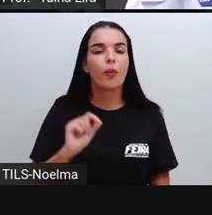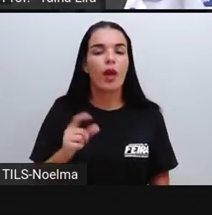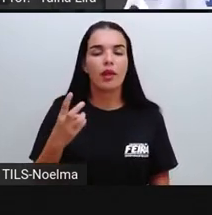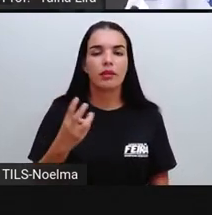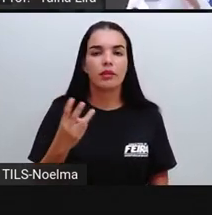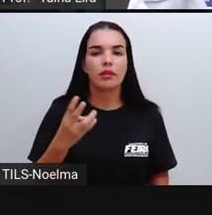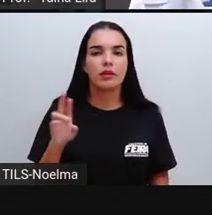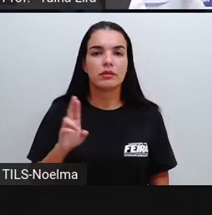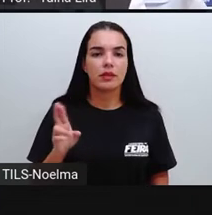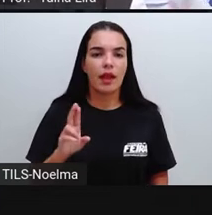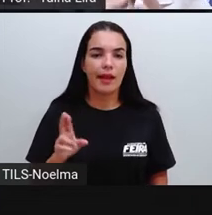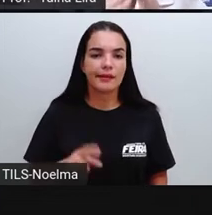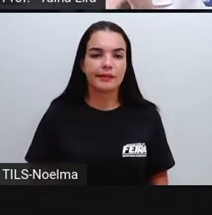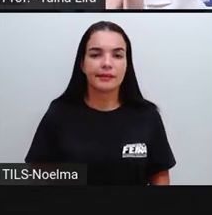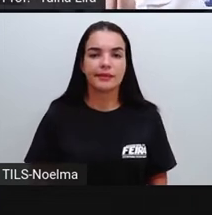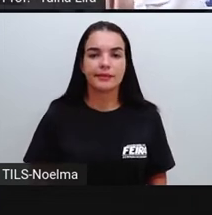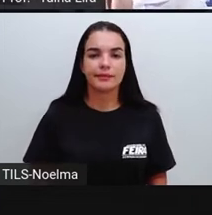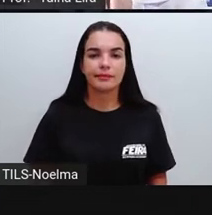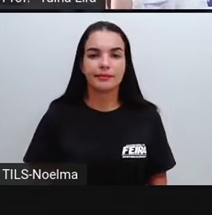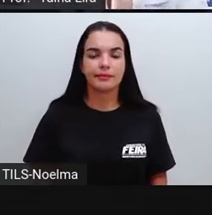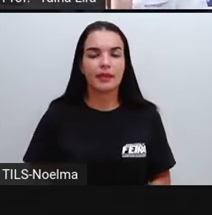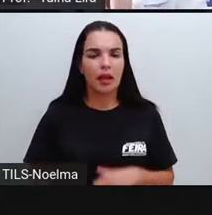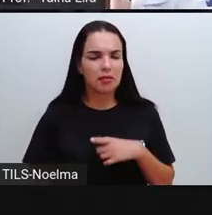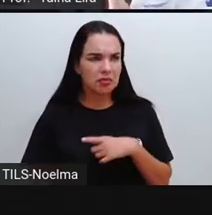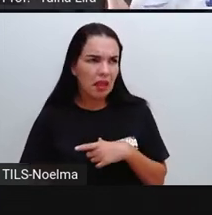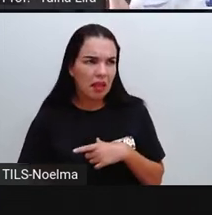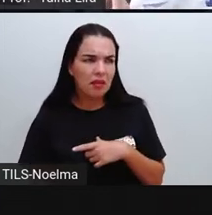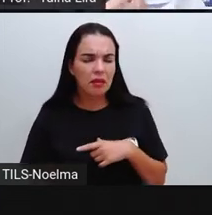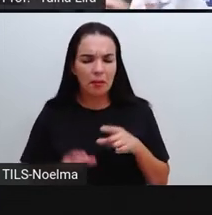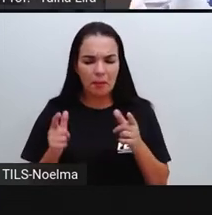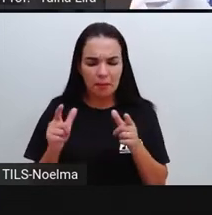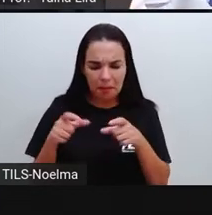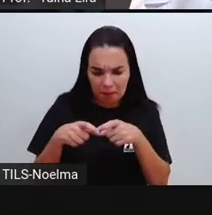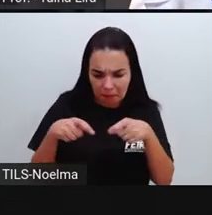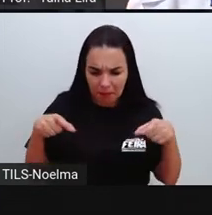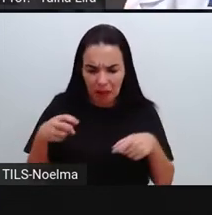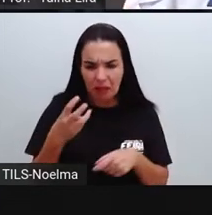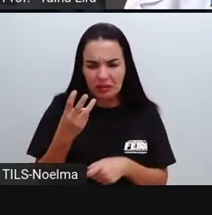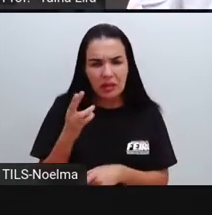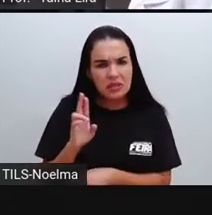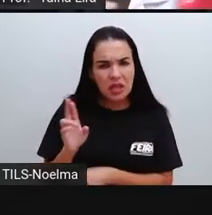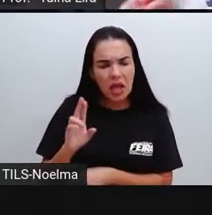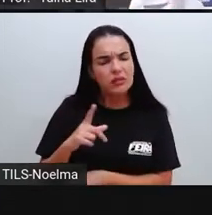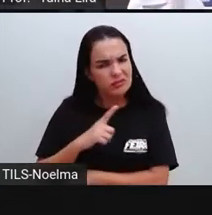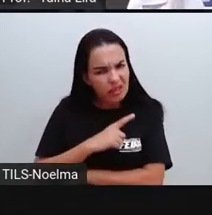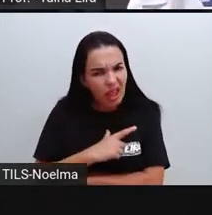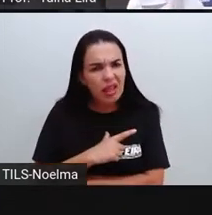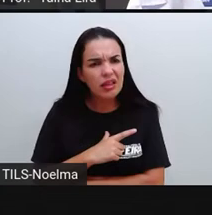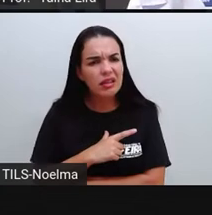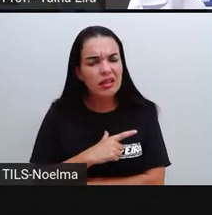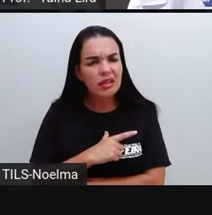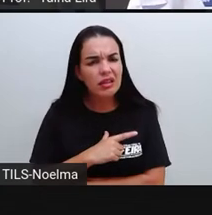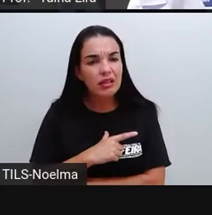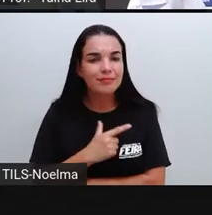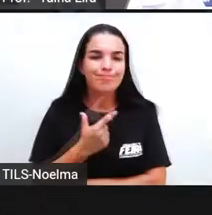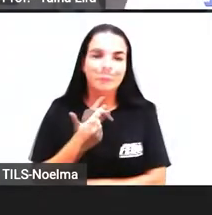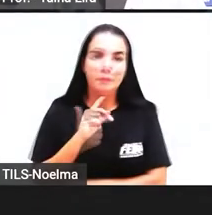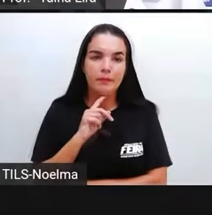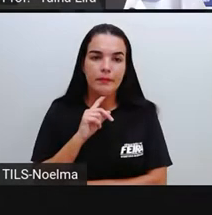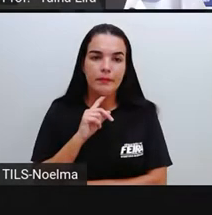E aí, segundo o ano, temos uma nota de 3 reais para a gente colocar ali, representando esse salgadinho?